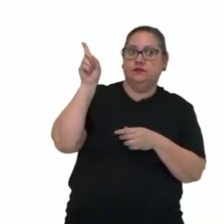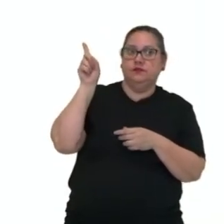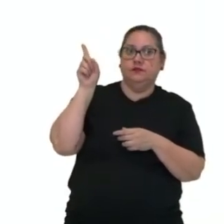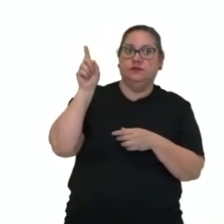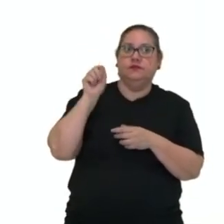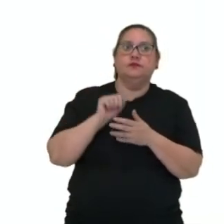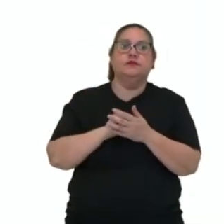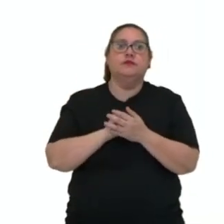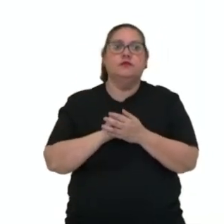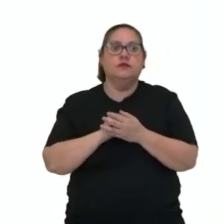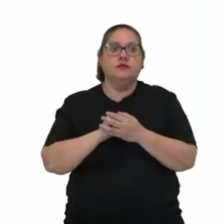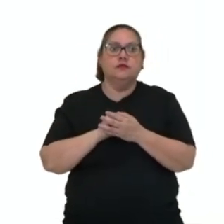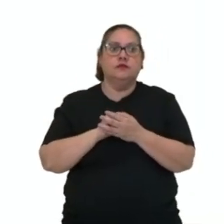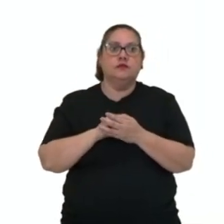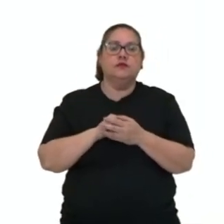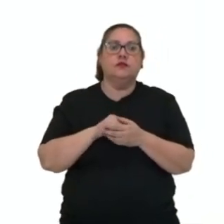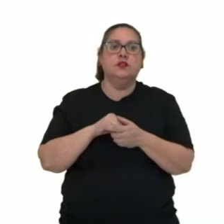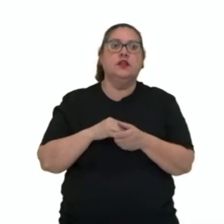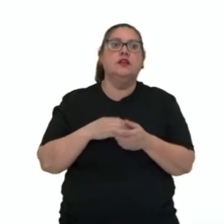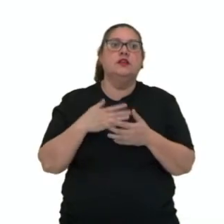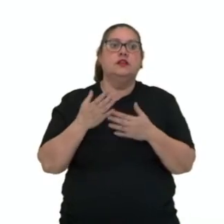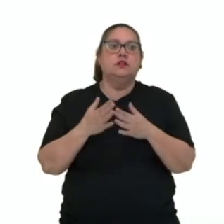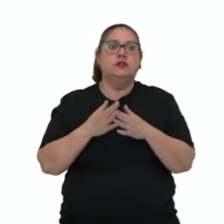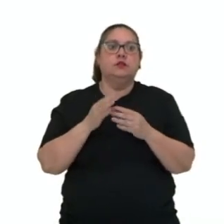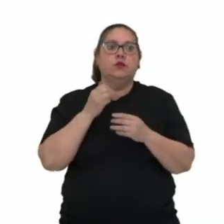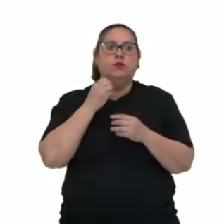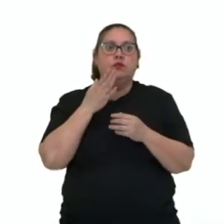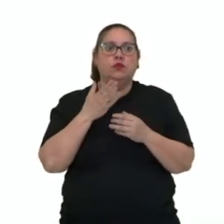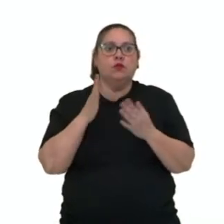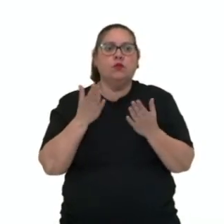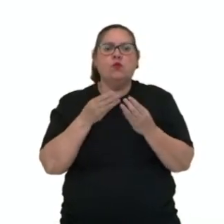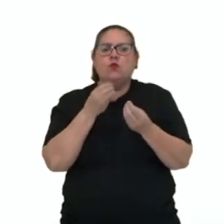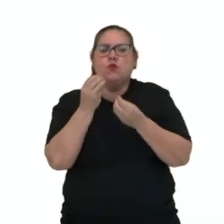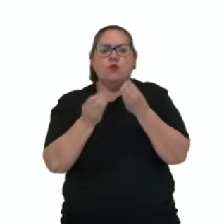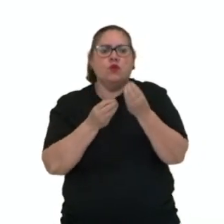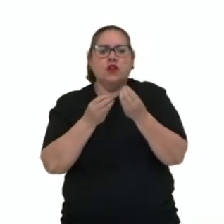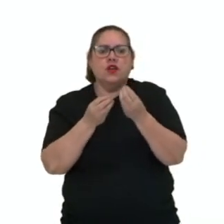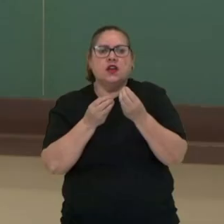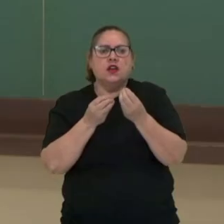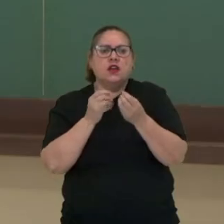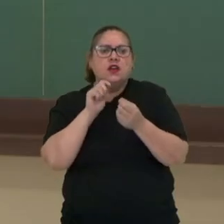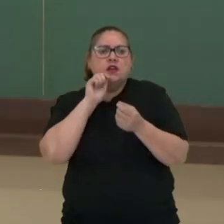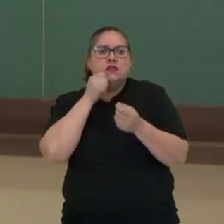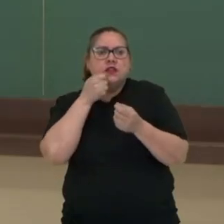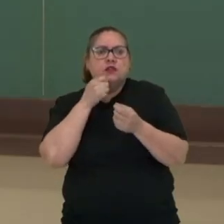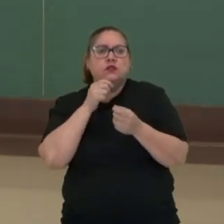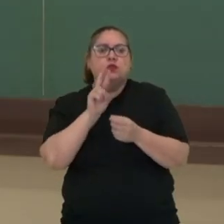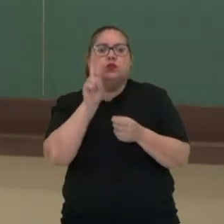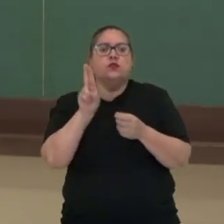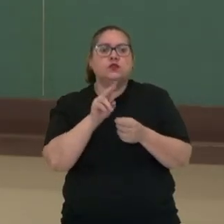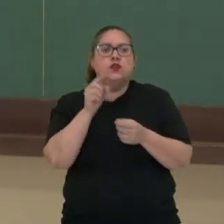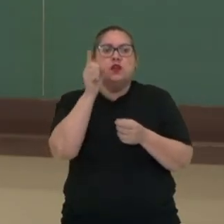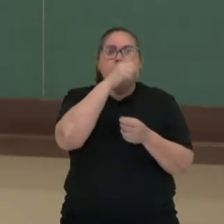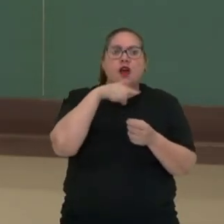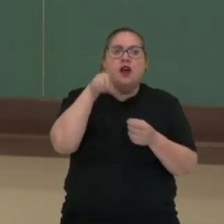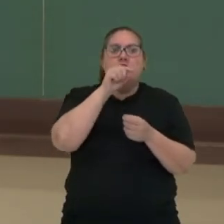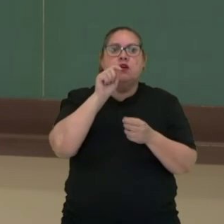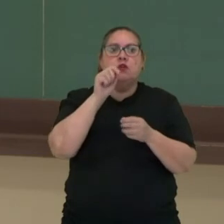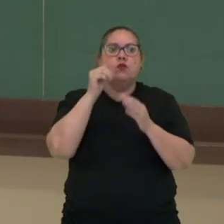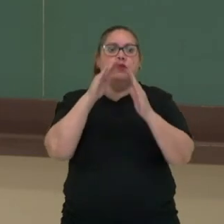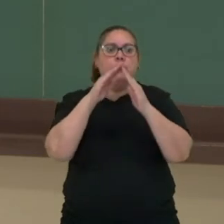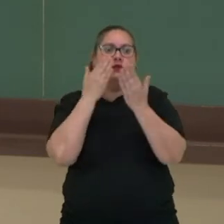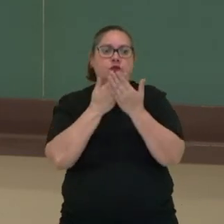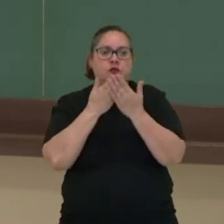.matific.com.br, tá bom? E como qual que a senha para entrar, você vai utilizar o seu arroba escola, que vai dar